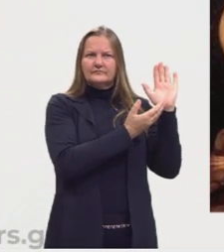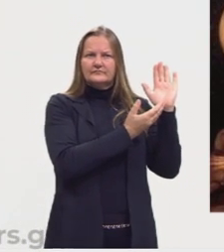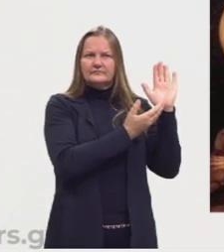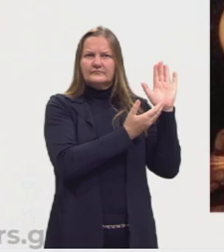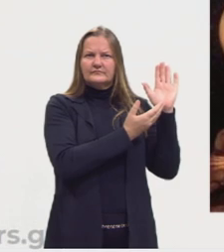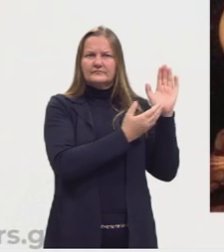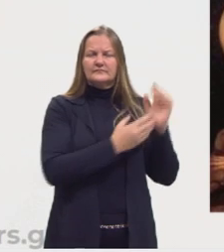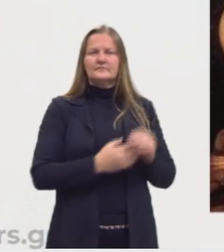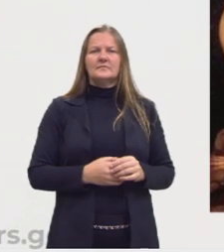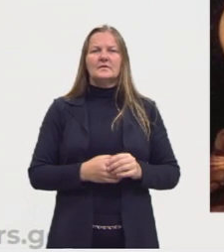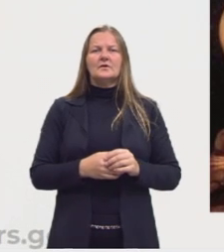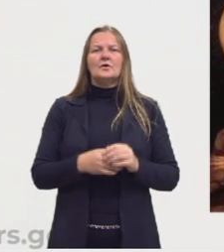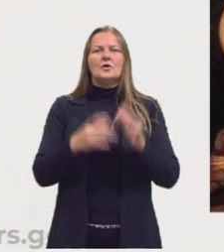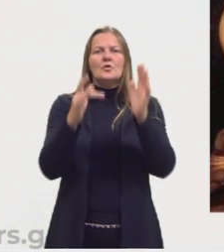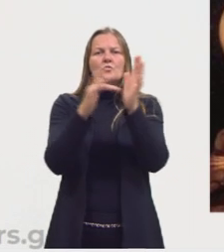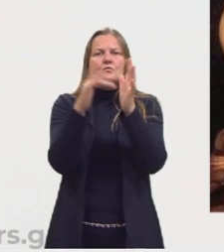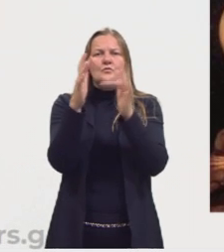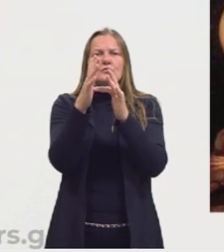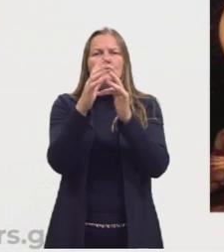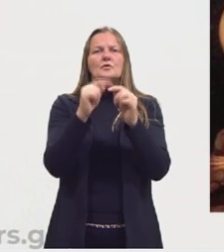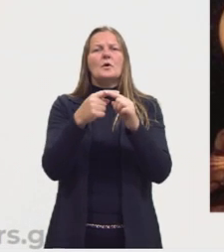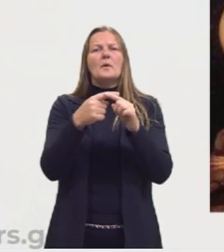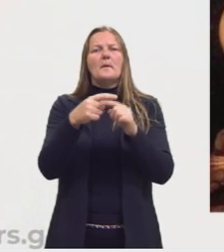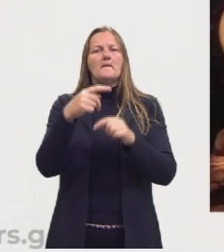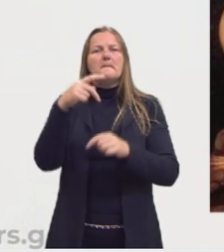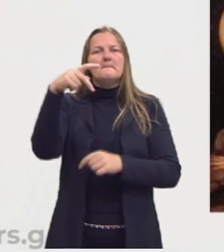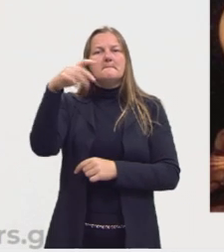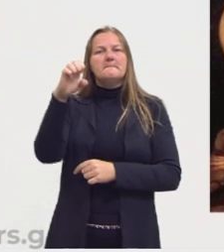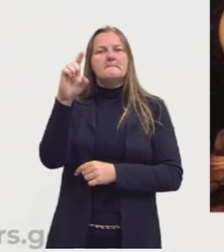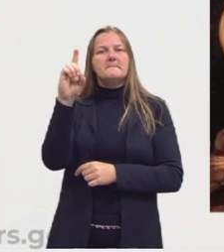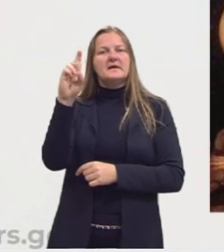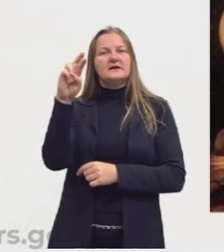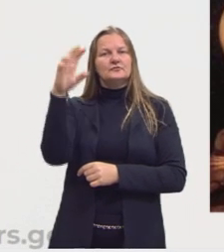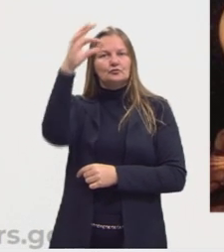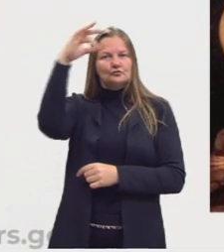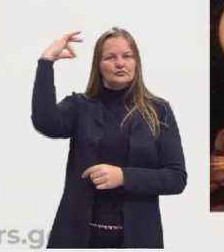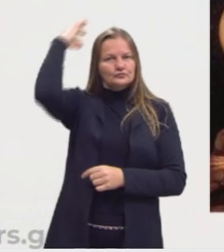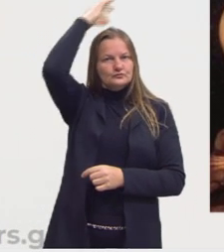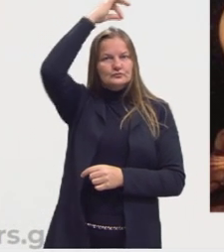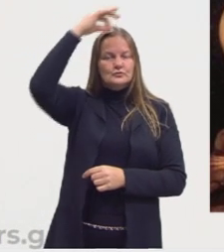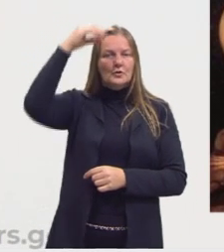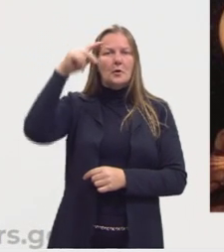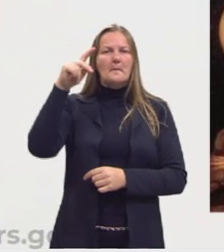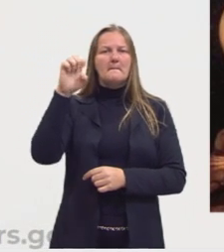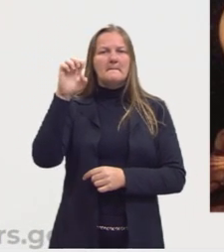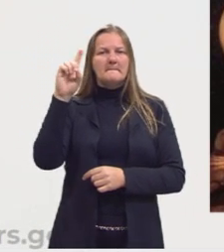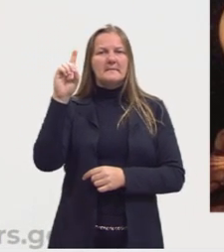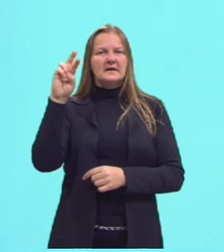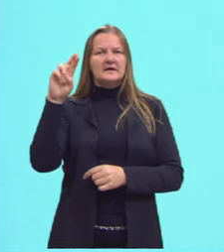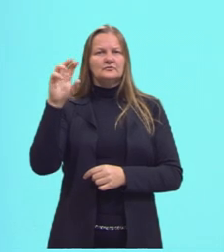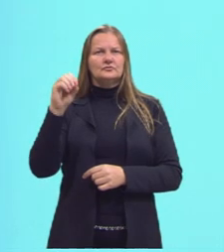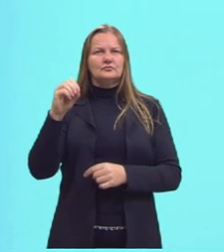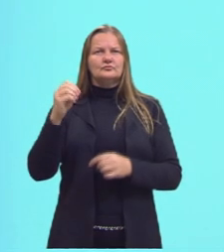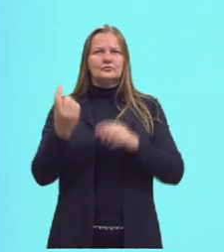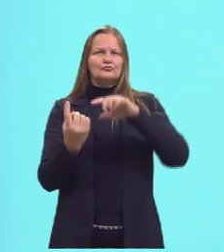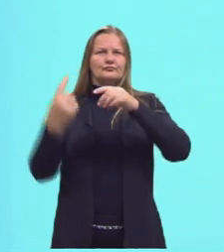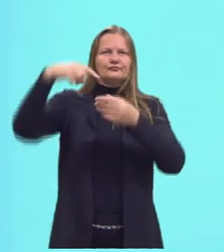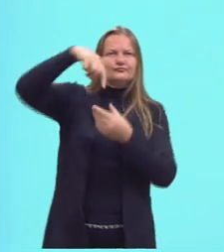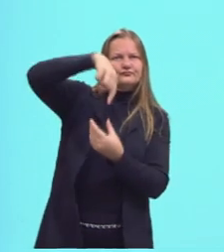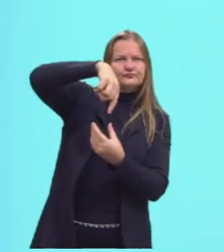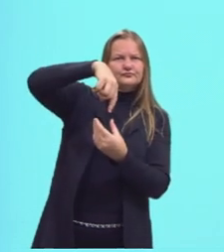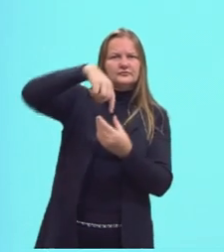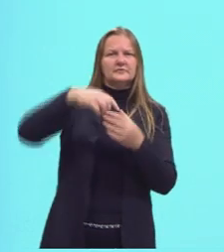já consegue perceber, temos aqui São Pedro sendo crucificado, colocado na cruz. Ele está de cabeça para baixo.